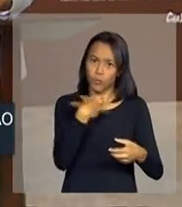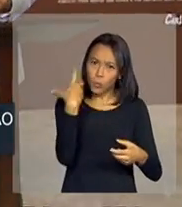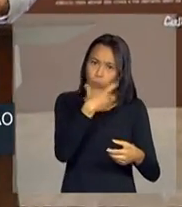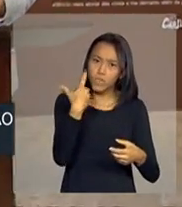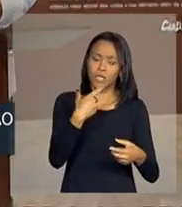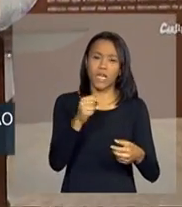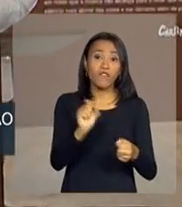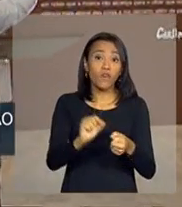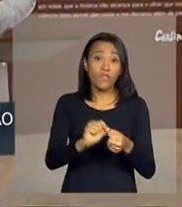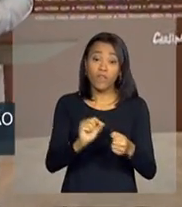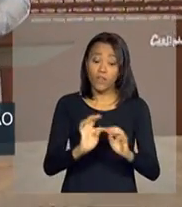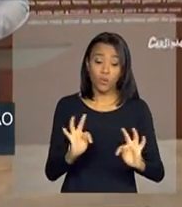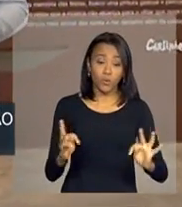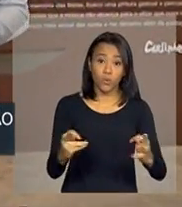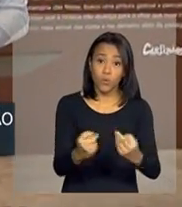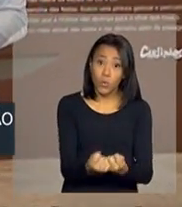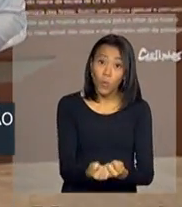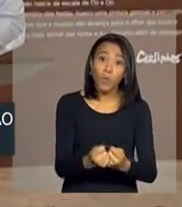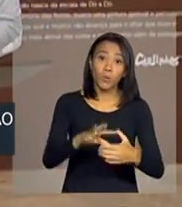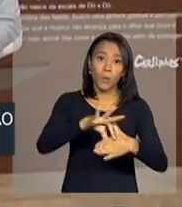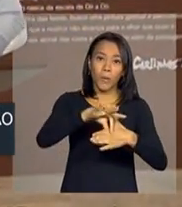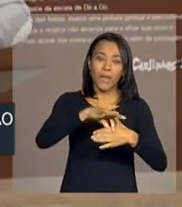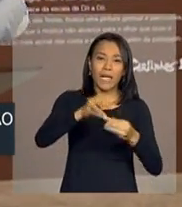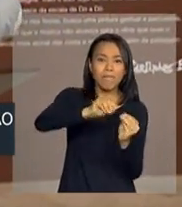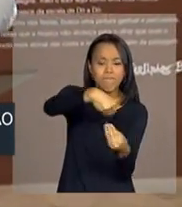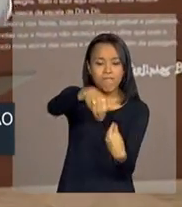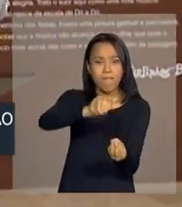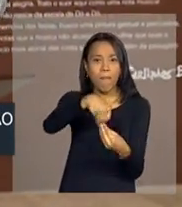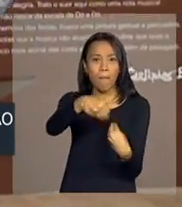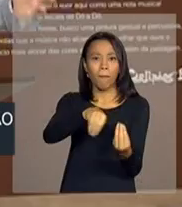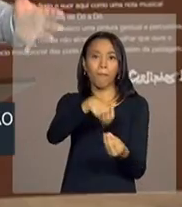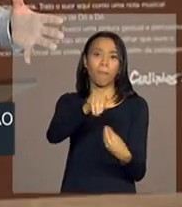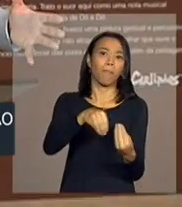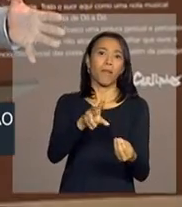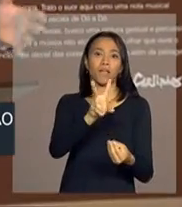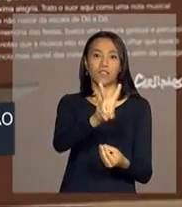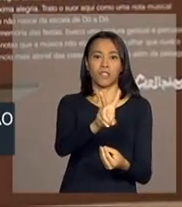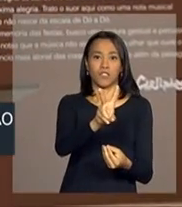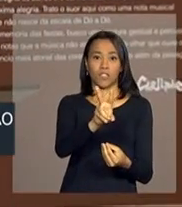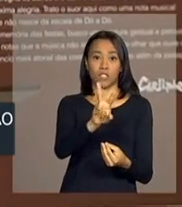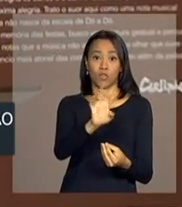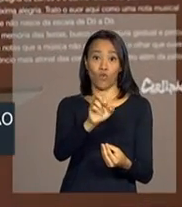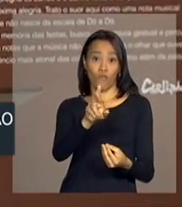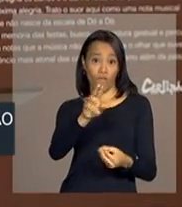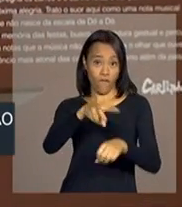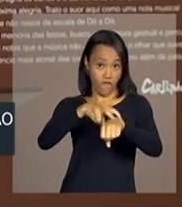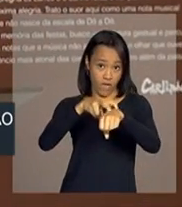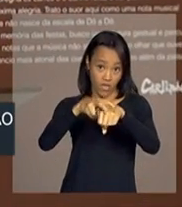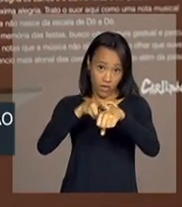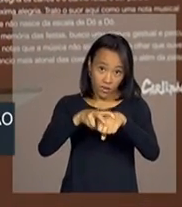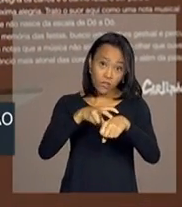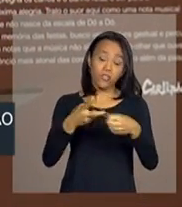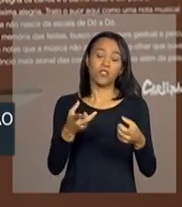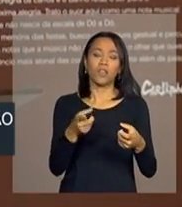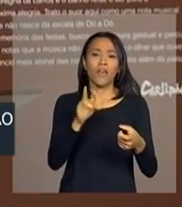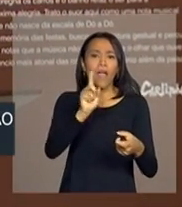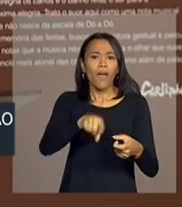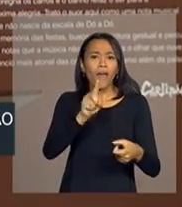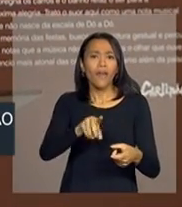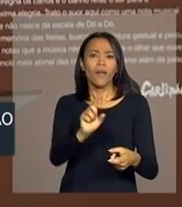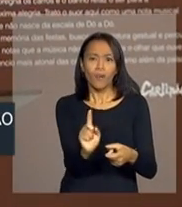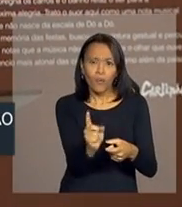foi todo feito em plástico verde, desenvolvido pela Braskem, é um dos